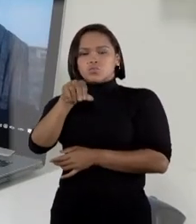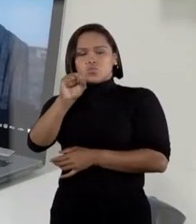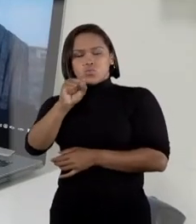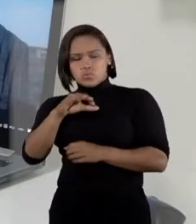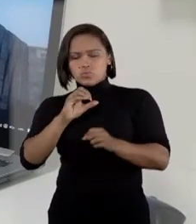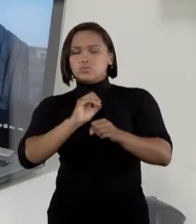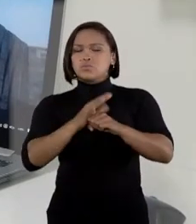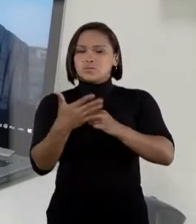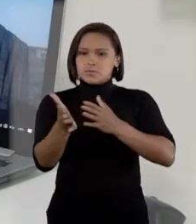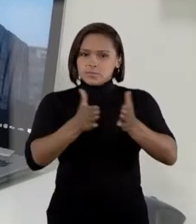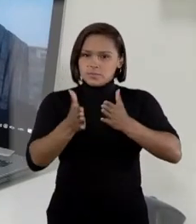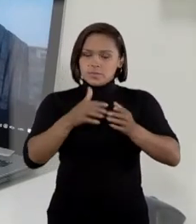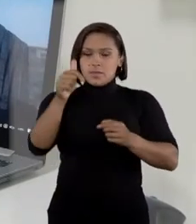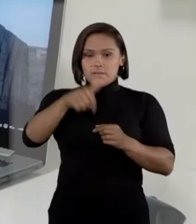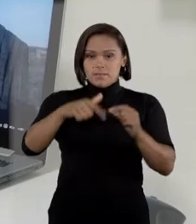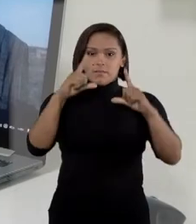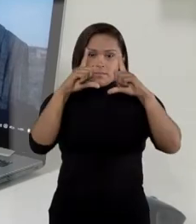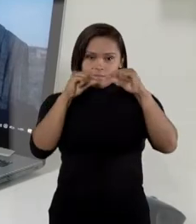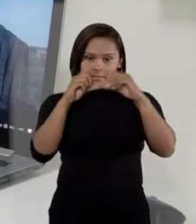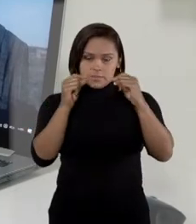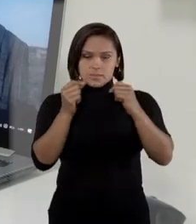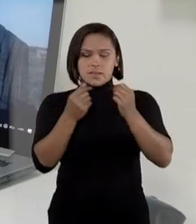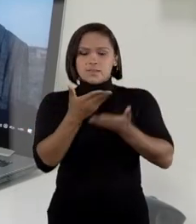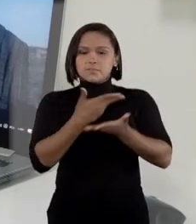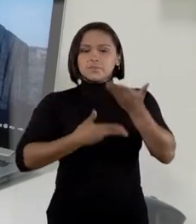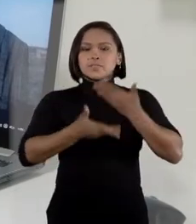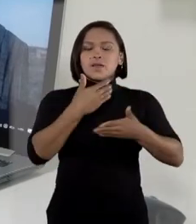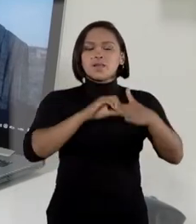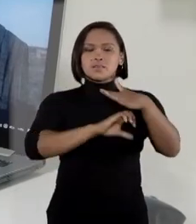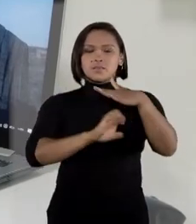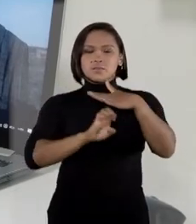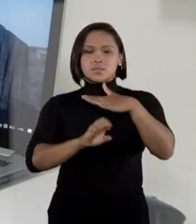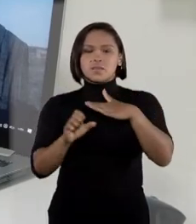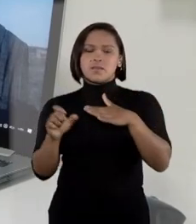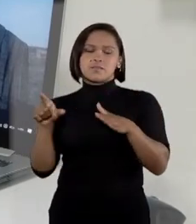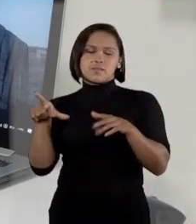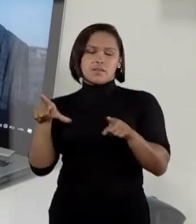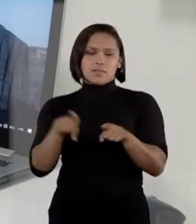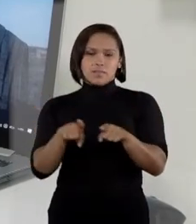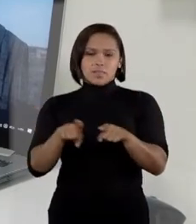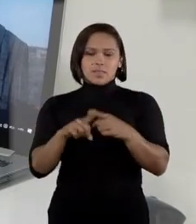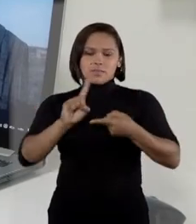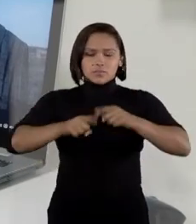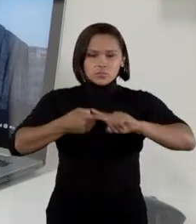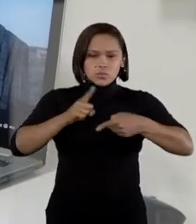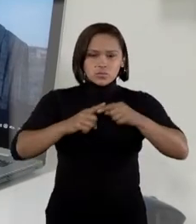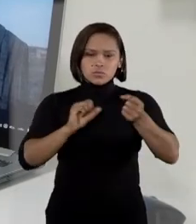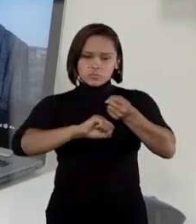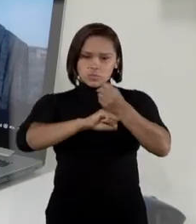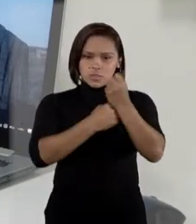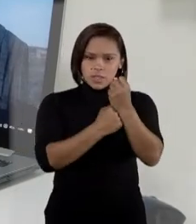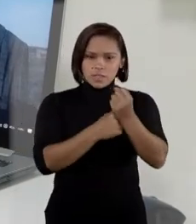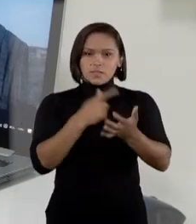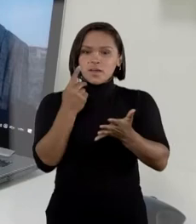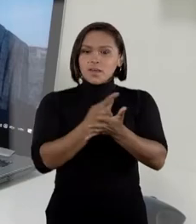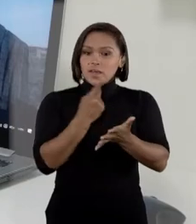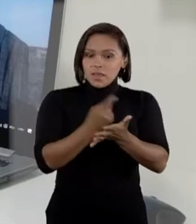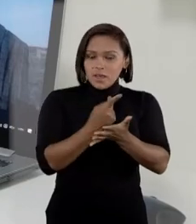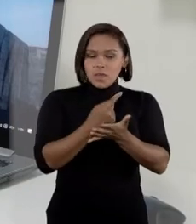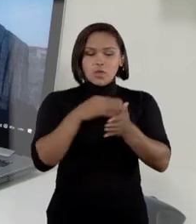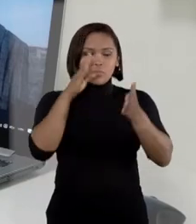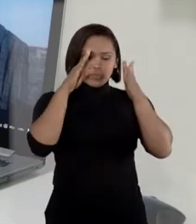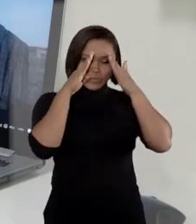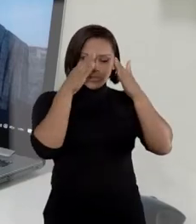da Covid-19 no Distrito Federal. Em relação à empresa que teve os recursos bloqueados, são investigados delitos como o